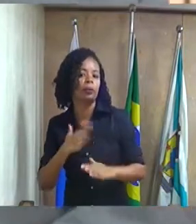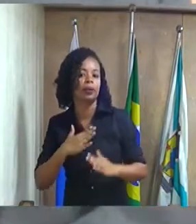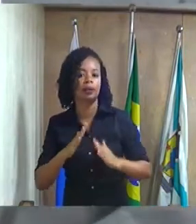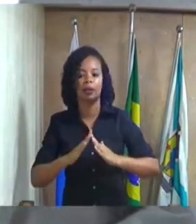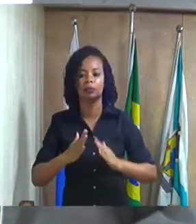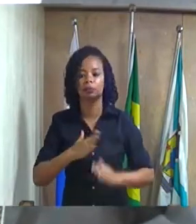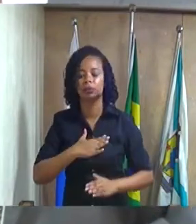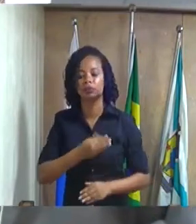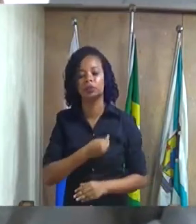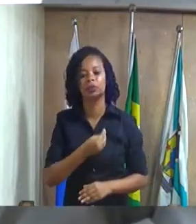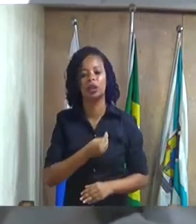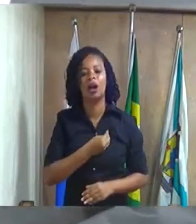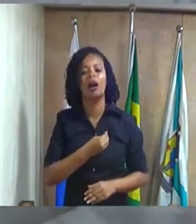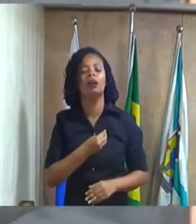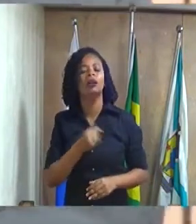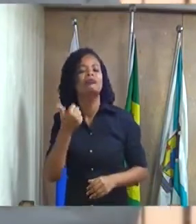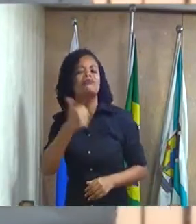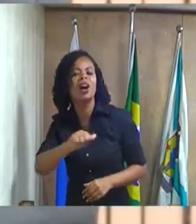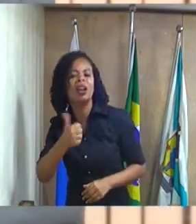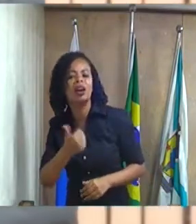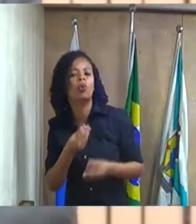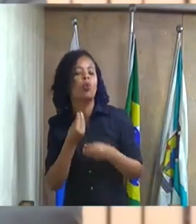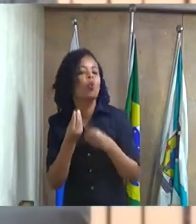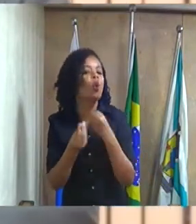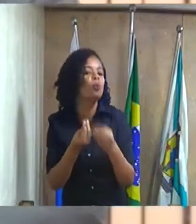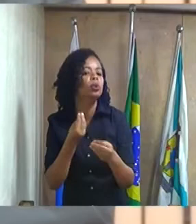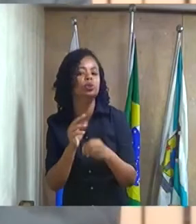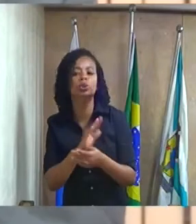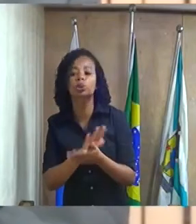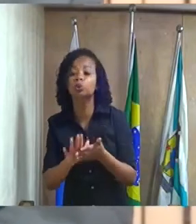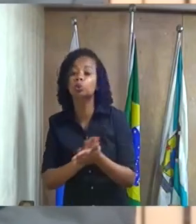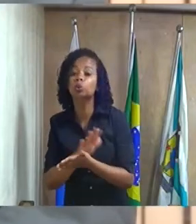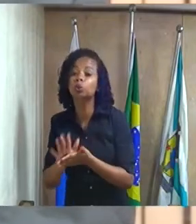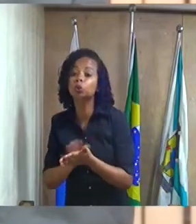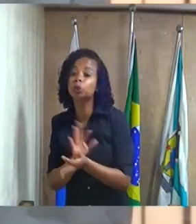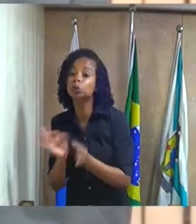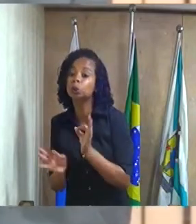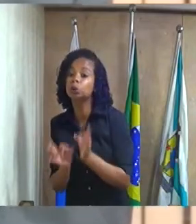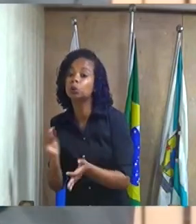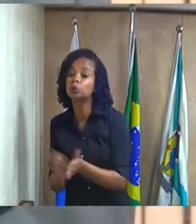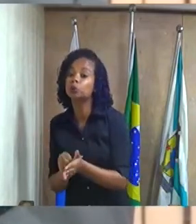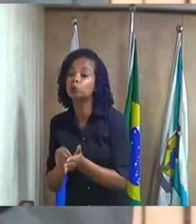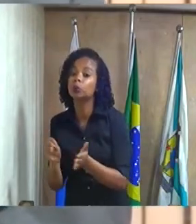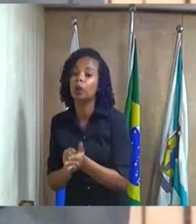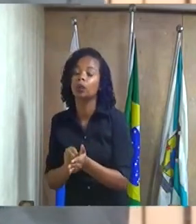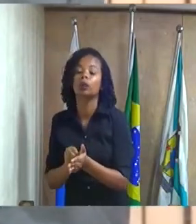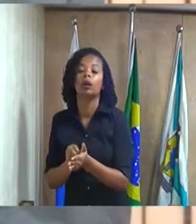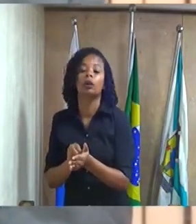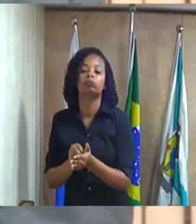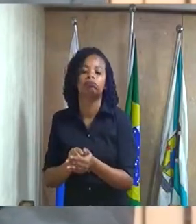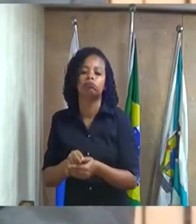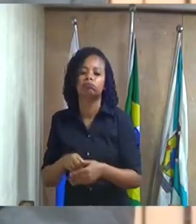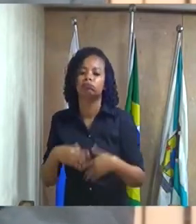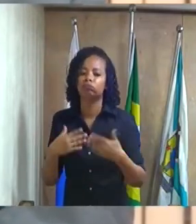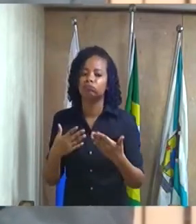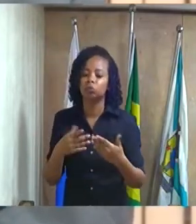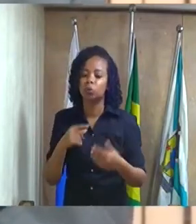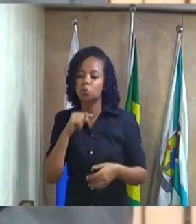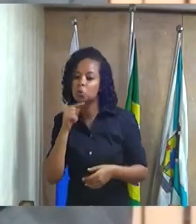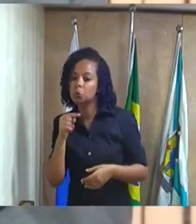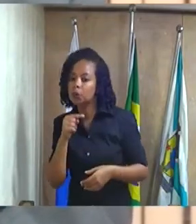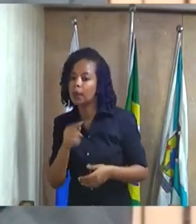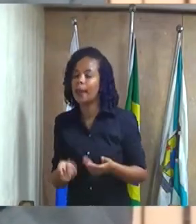e também não cometer nenhuma injustiça caso não consigamos ver